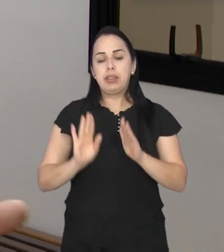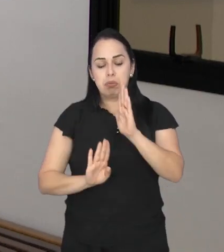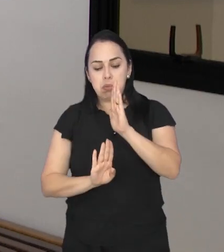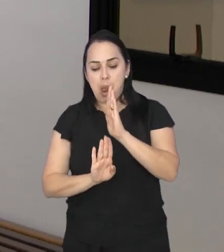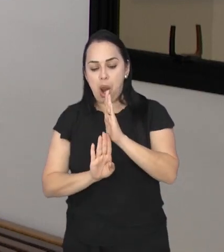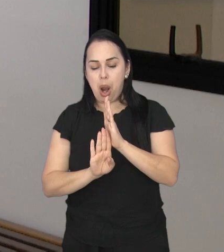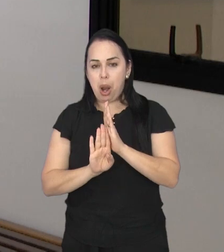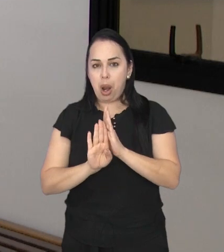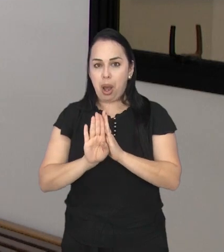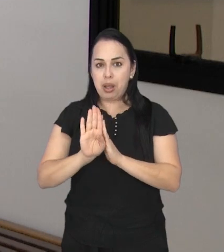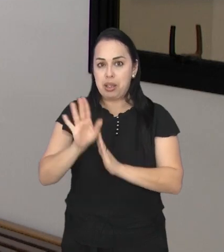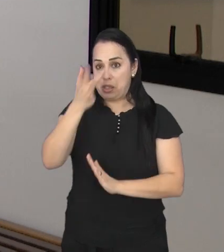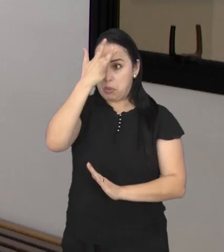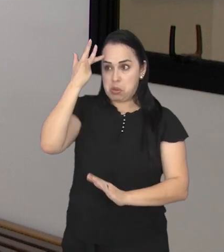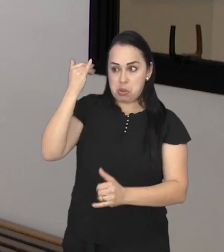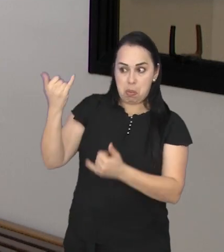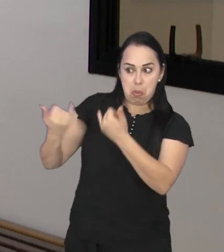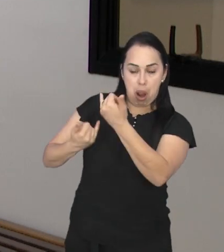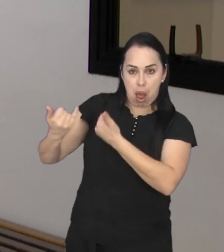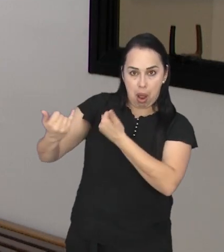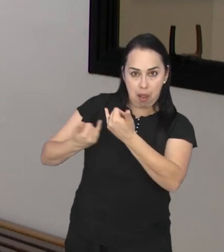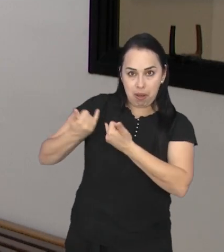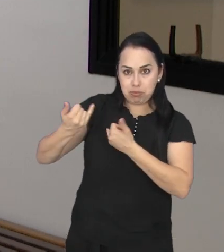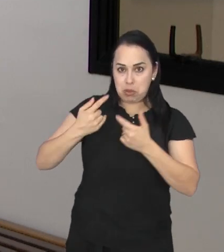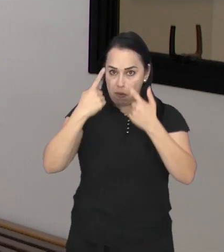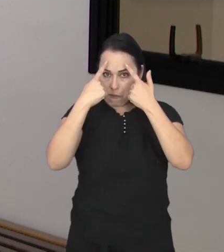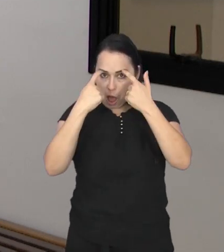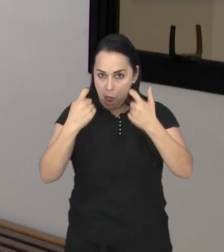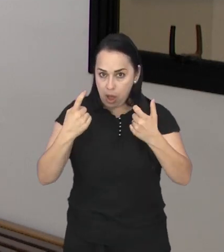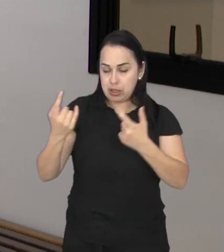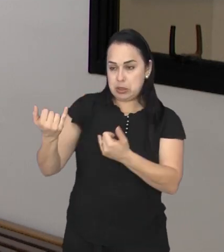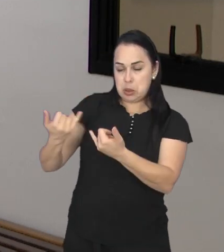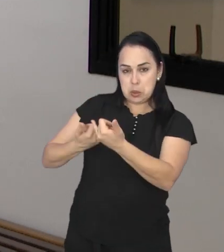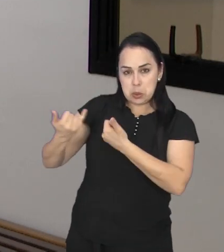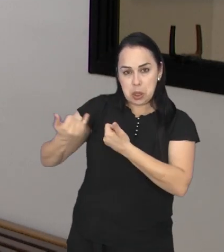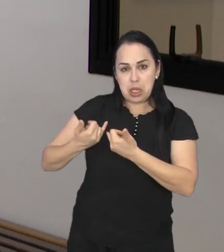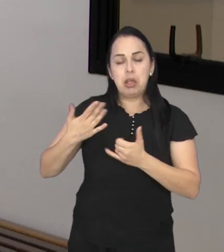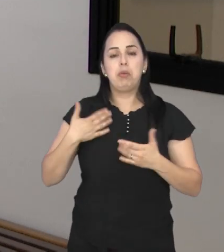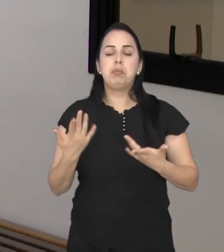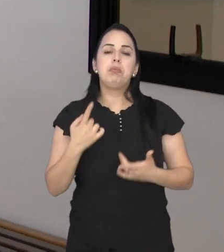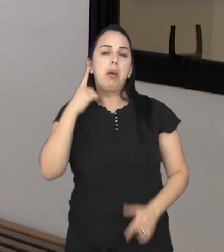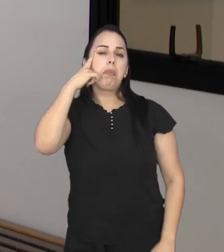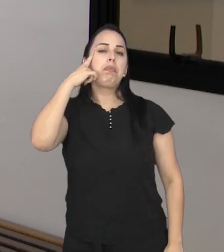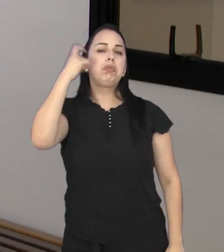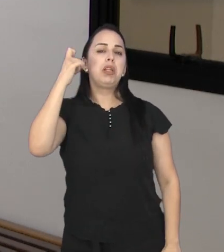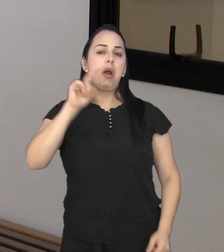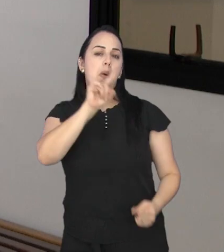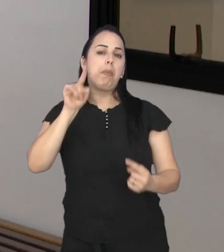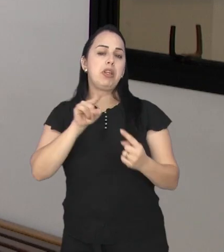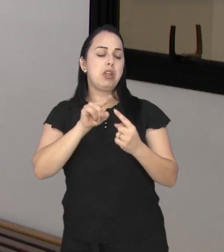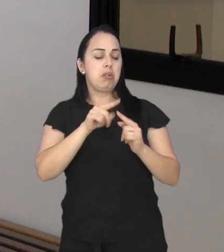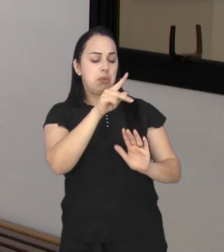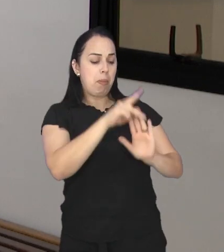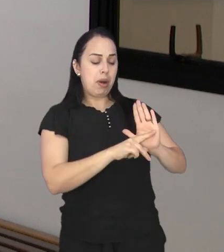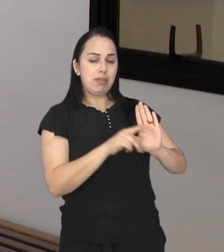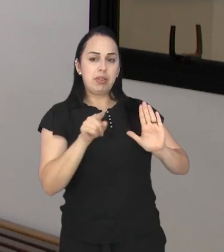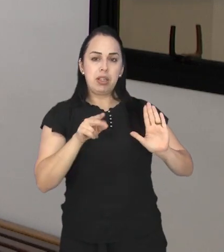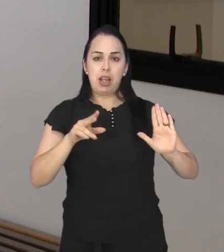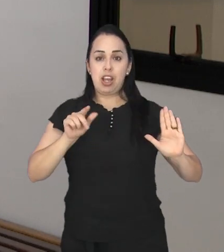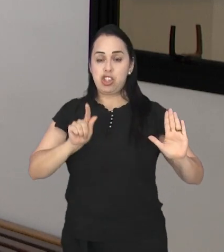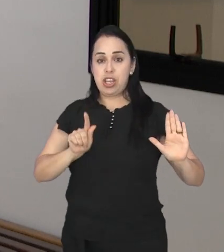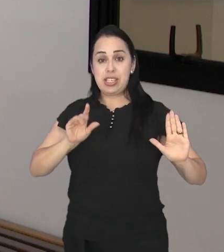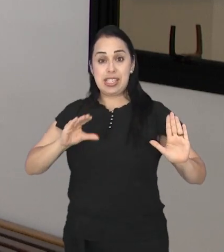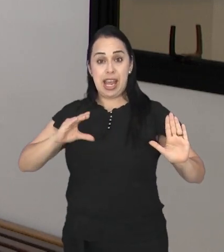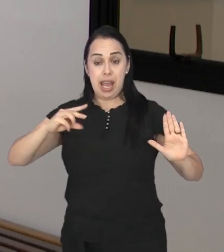aumento de incidência, a gente tem sido notificado. A gente falou, vamos colocar isso como um projeto com que a Guarda Civil